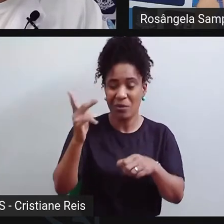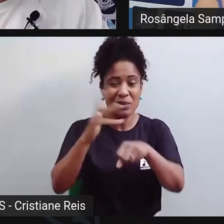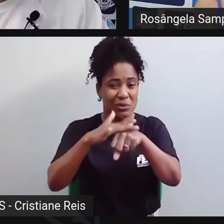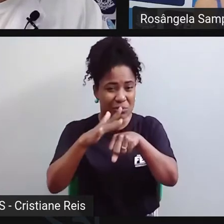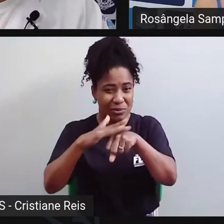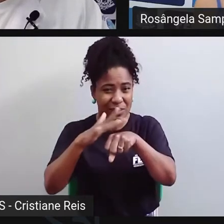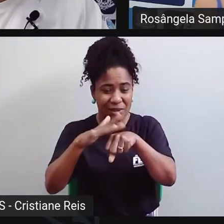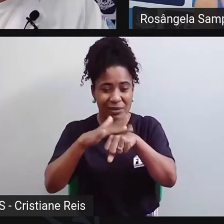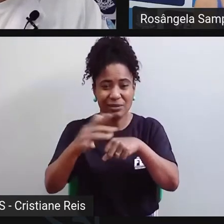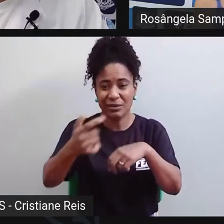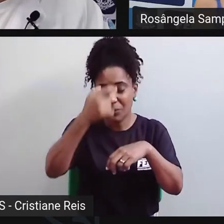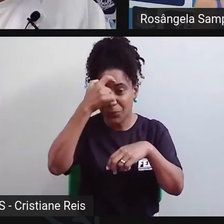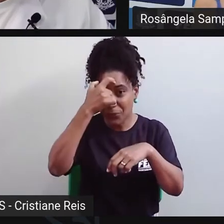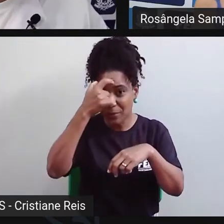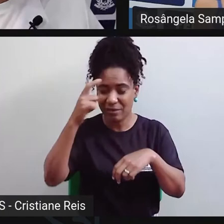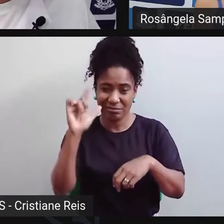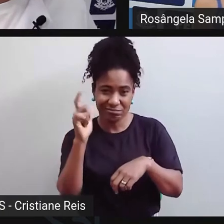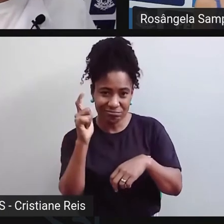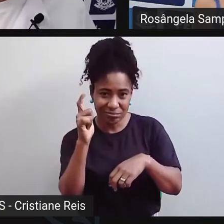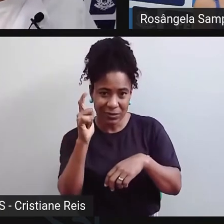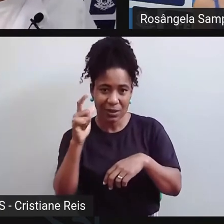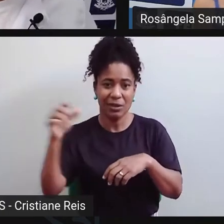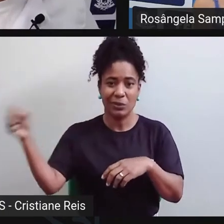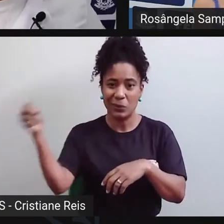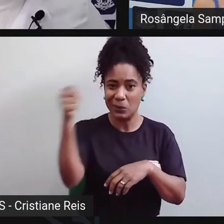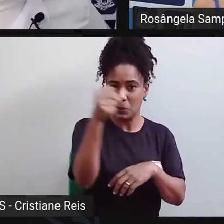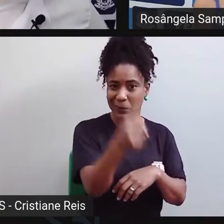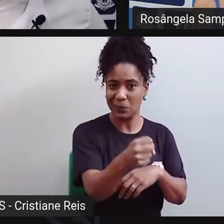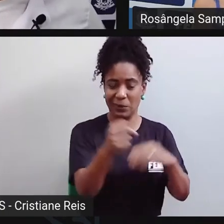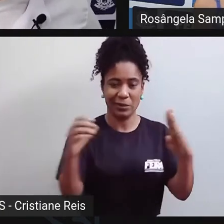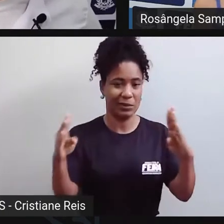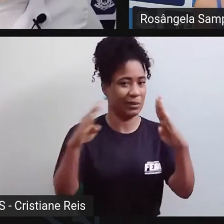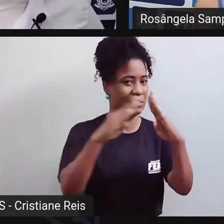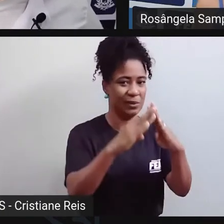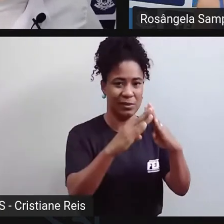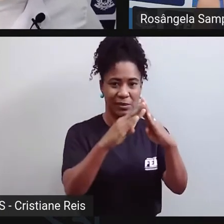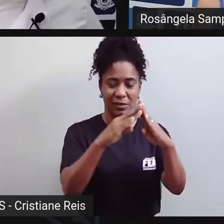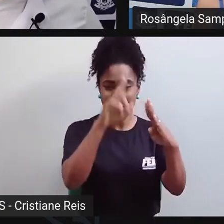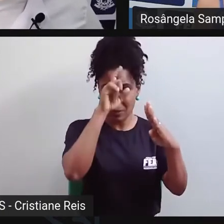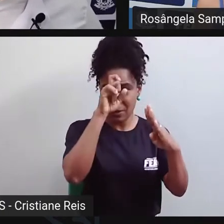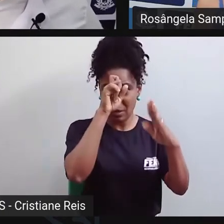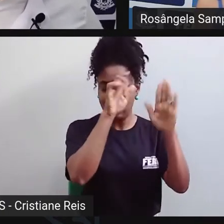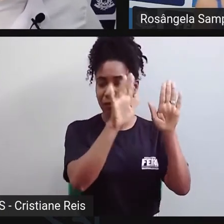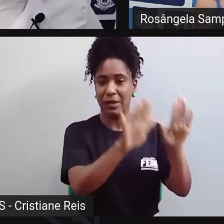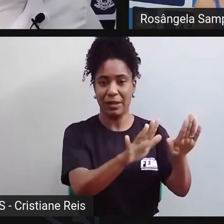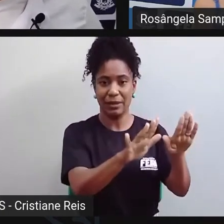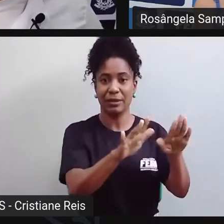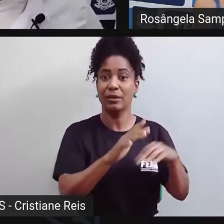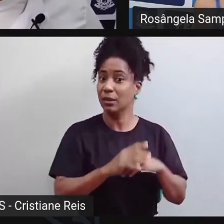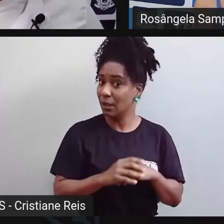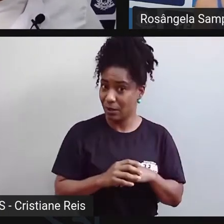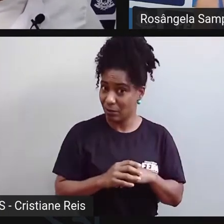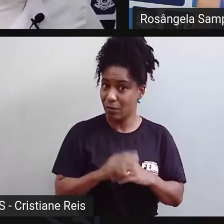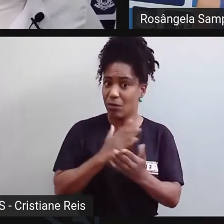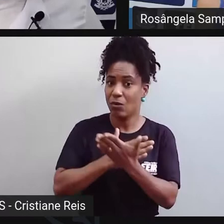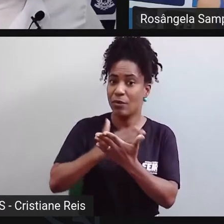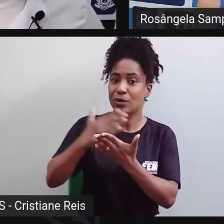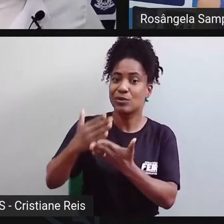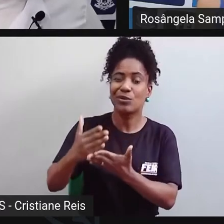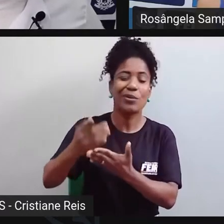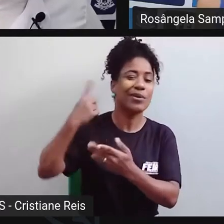basicamente, começou na Itália, com o médico psiquiatra, Fanto Brazaglia, né?